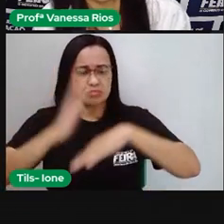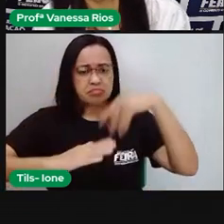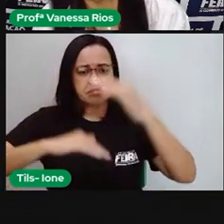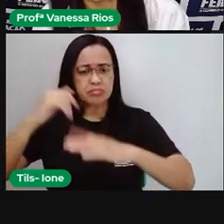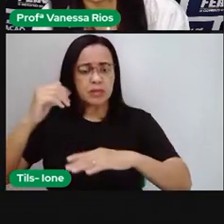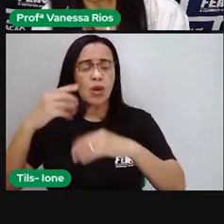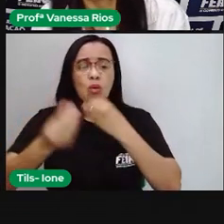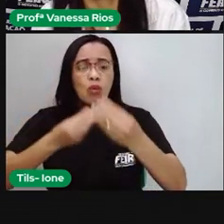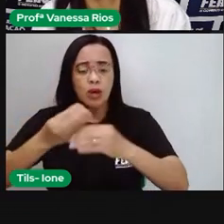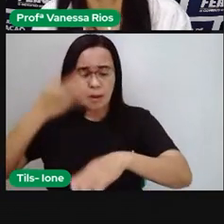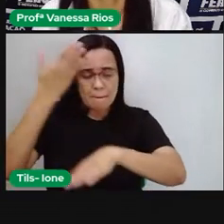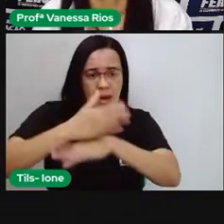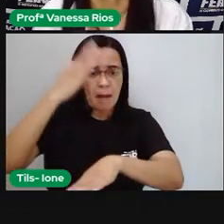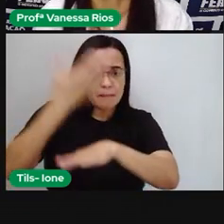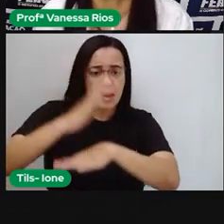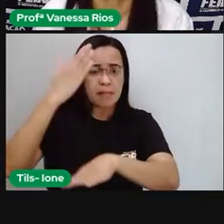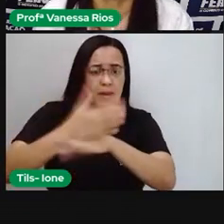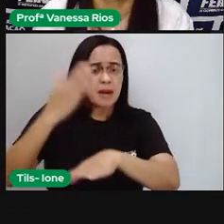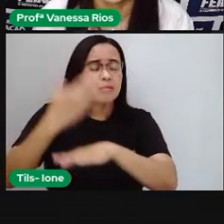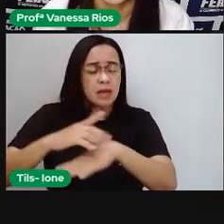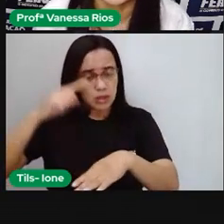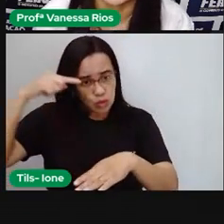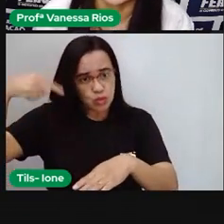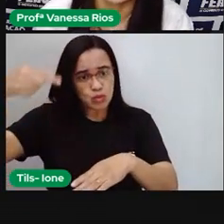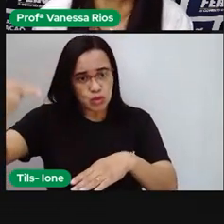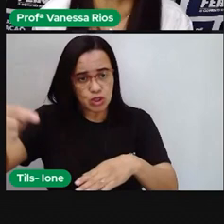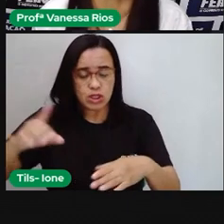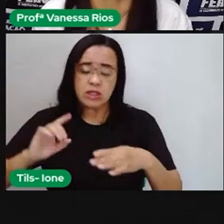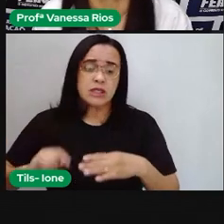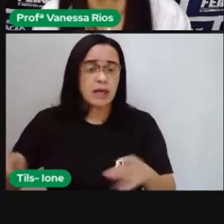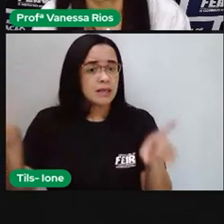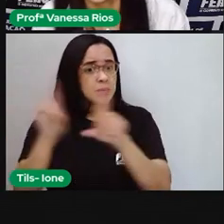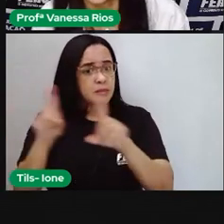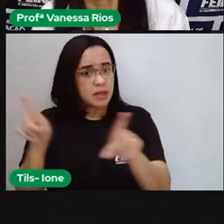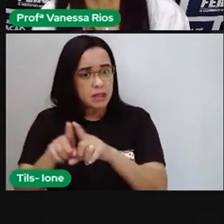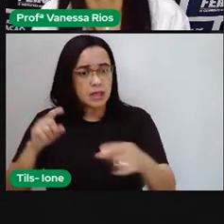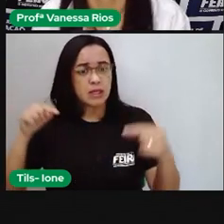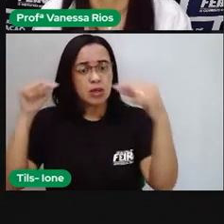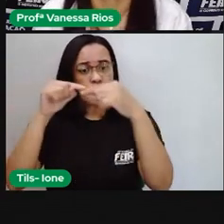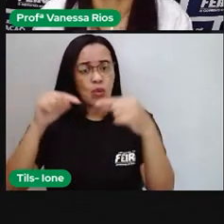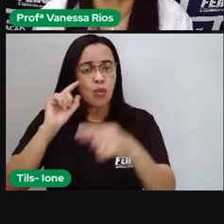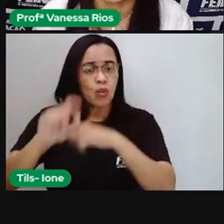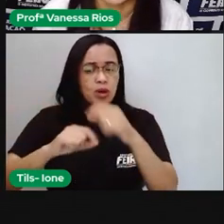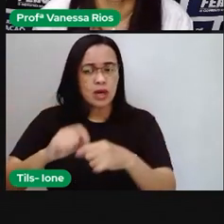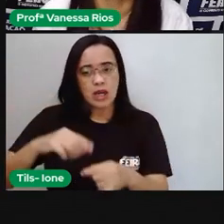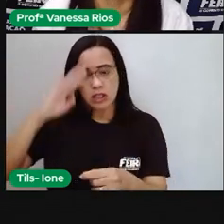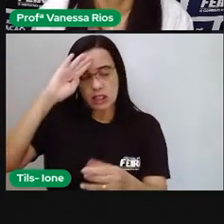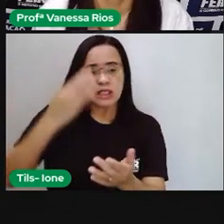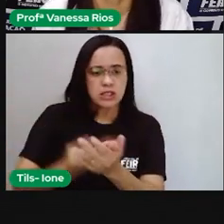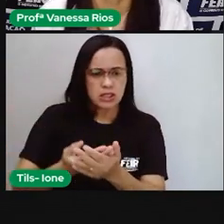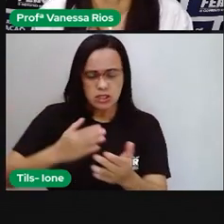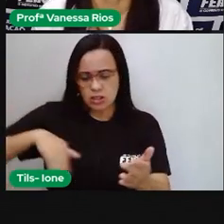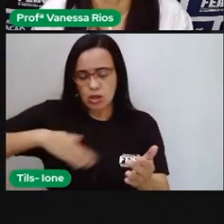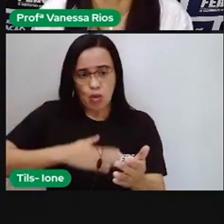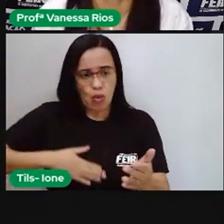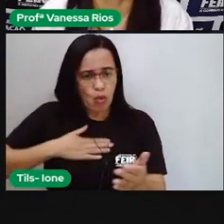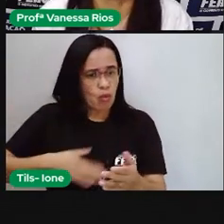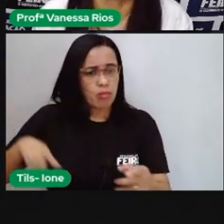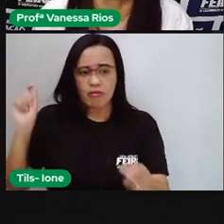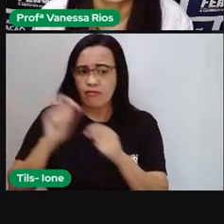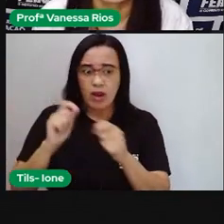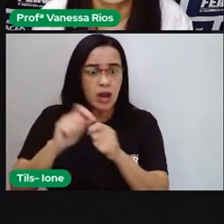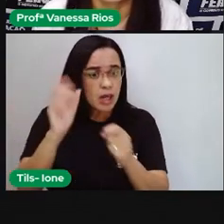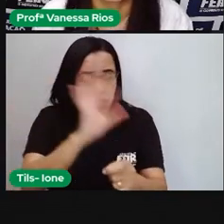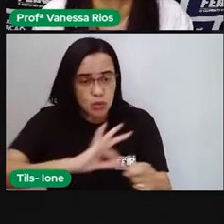no nosso dia a dia. Relacionado aí ao que a gente acredita, ao que a gente gosta, ao que a gente faz. Tudo isso